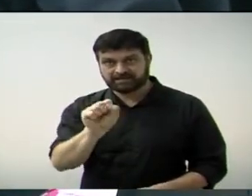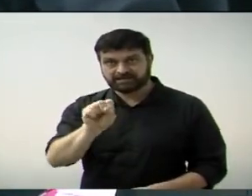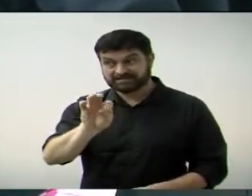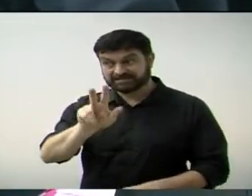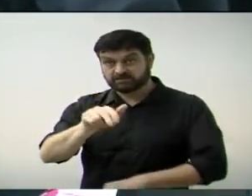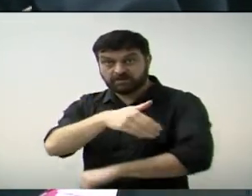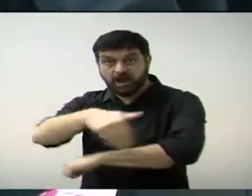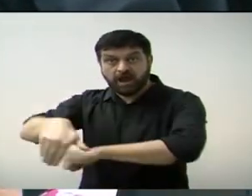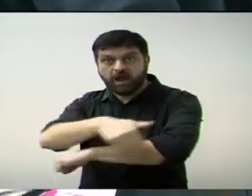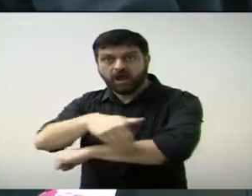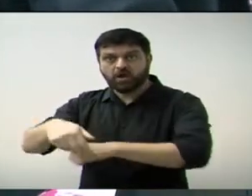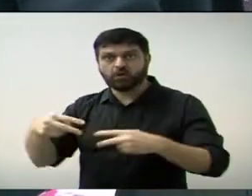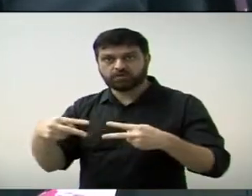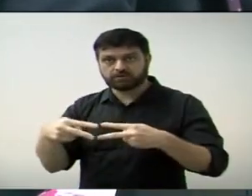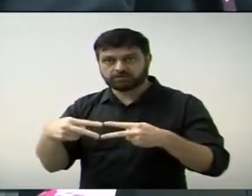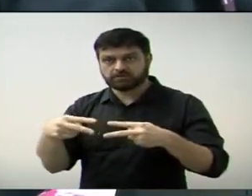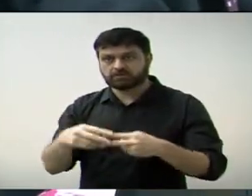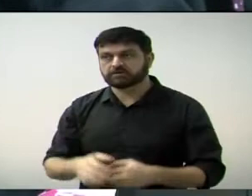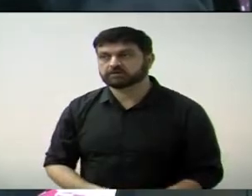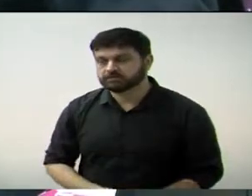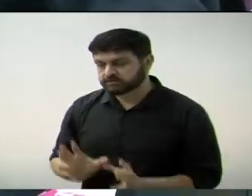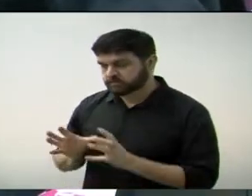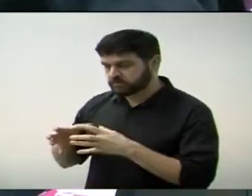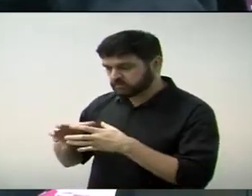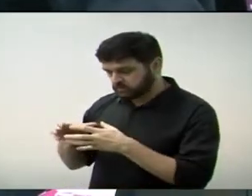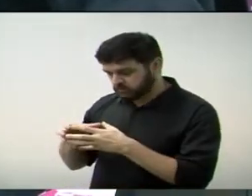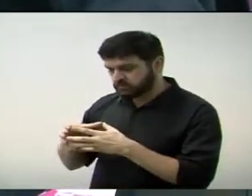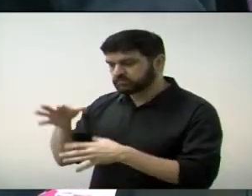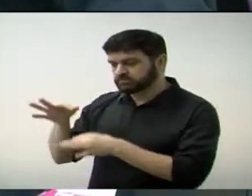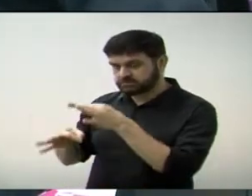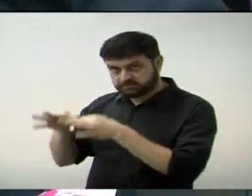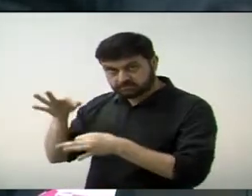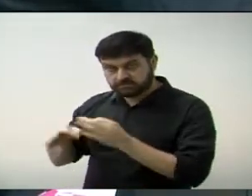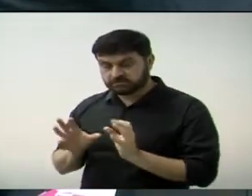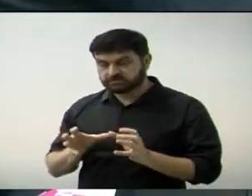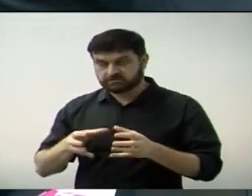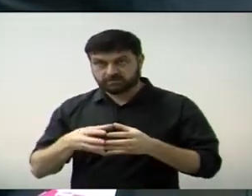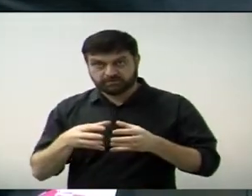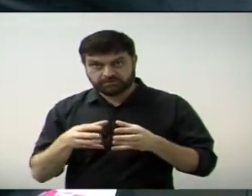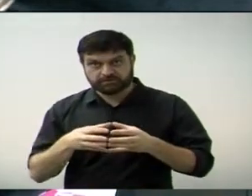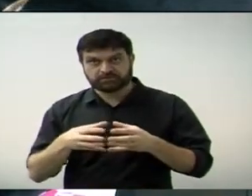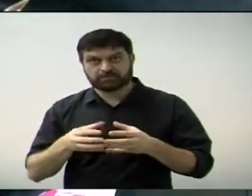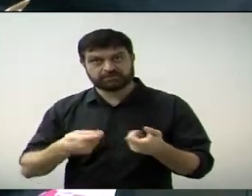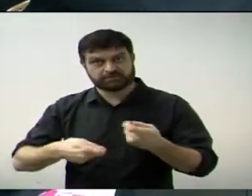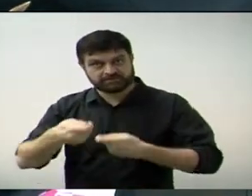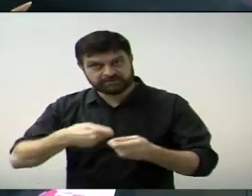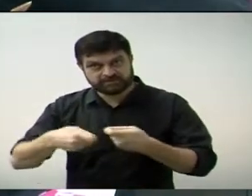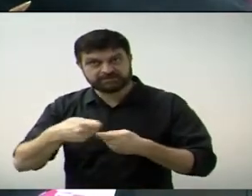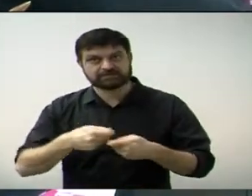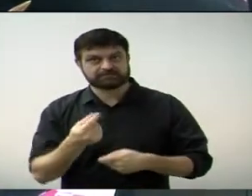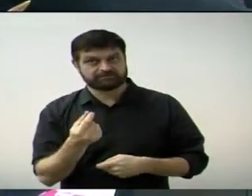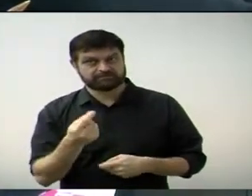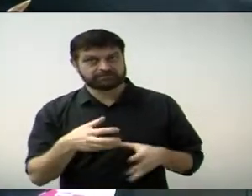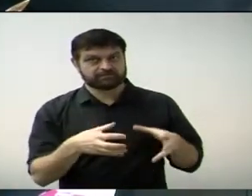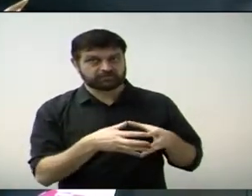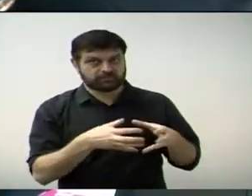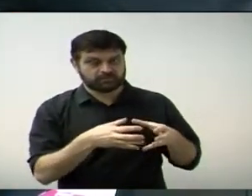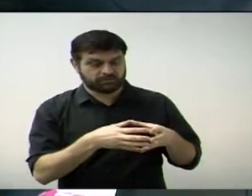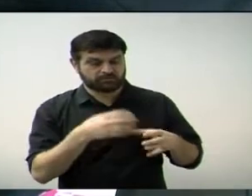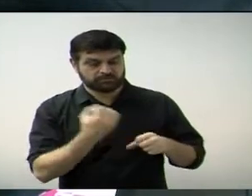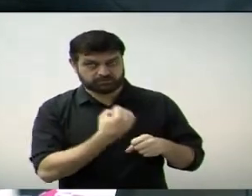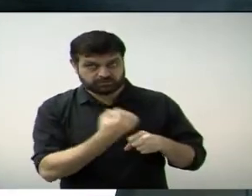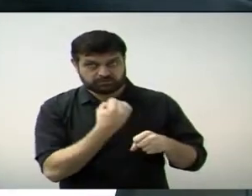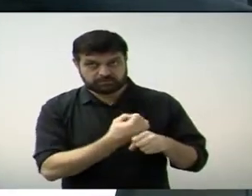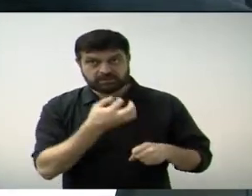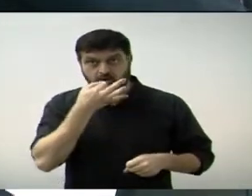município de Paulínia, pareceres 28 da Comissão de Justiça, 32 da Comissão de Finanças e 36 da